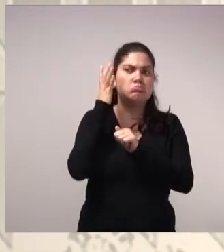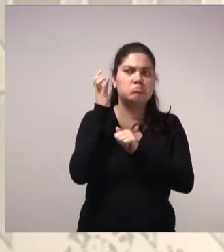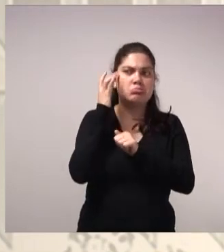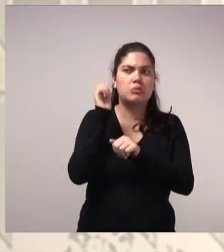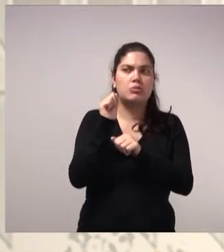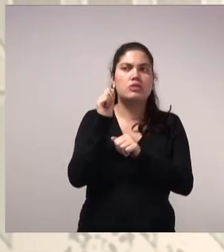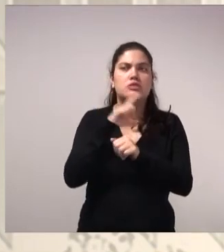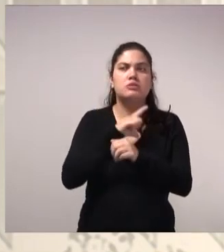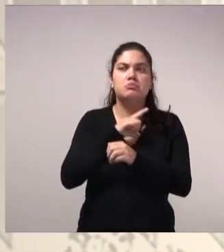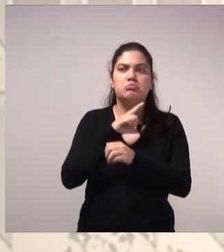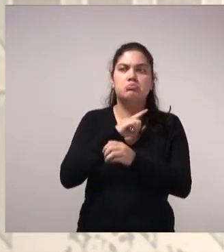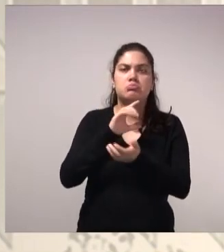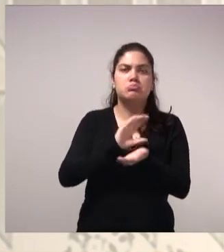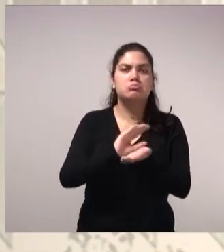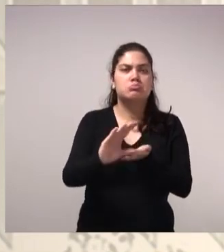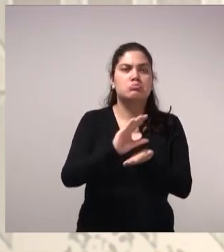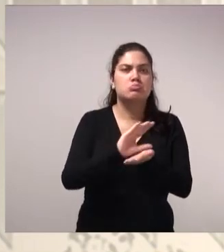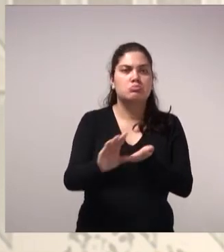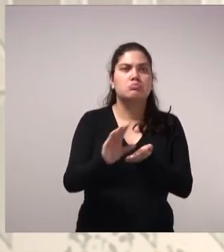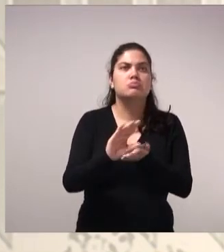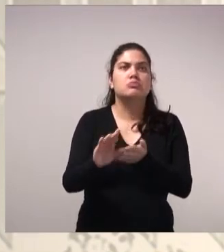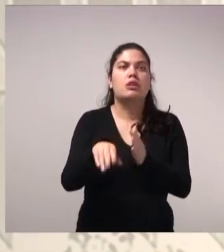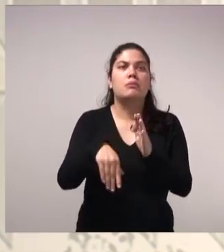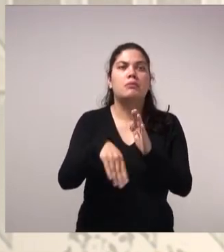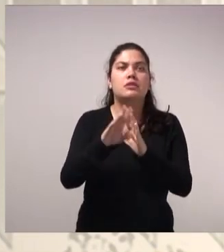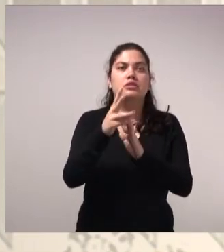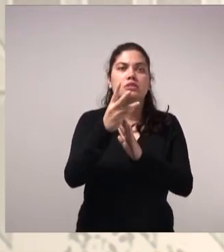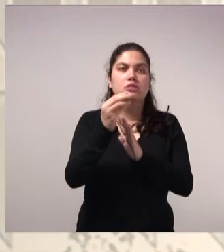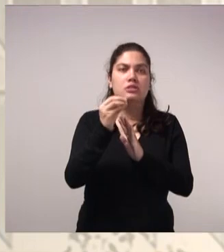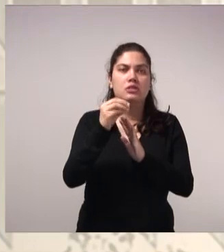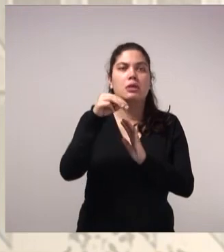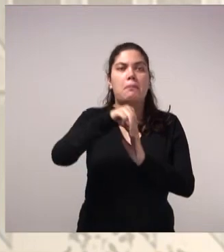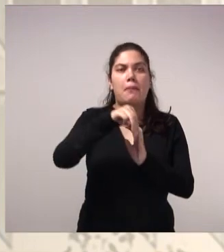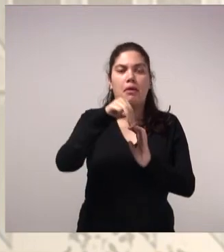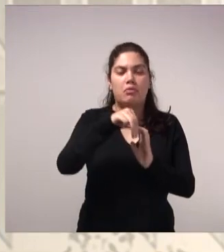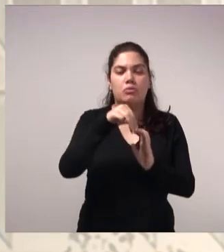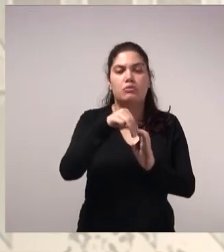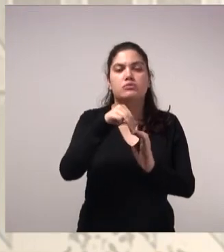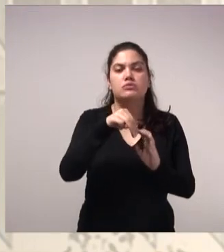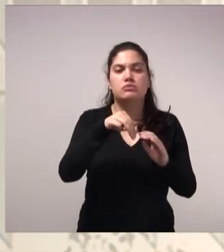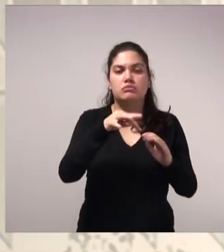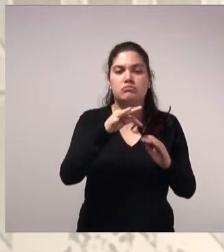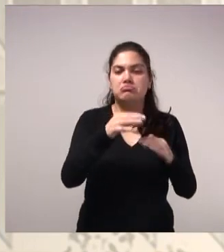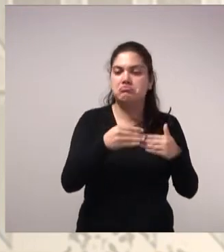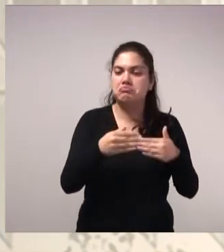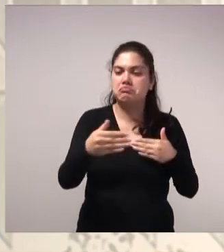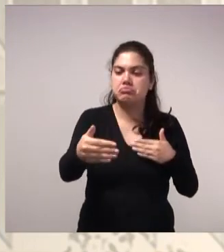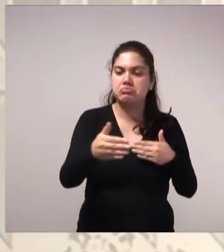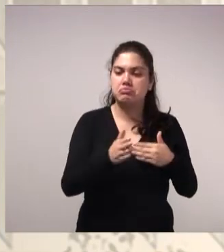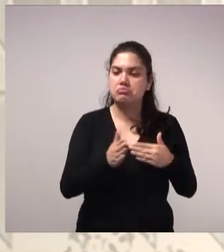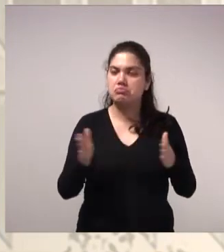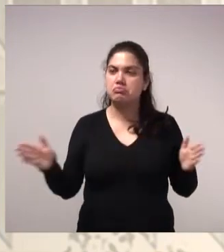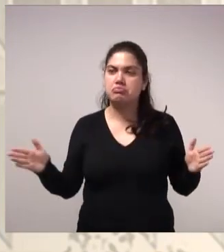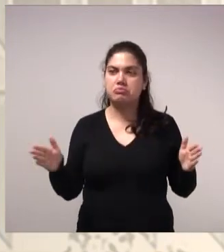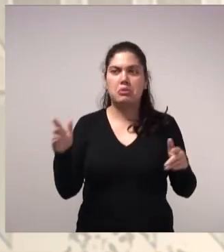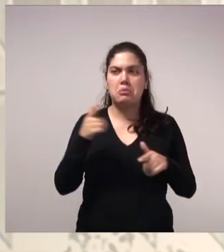investimento de um reservatório de até 30 metros cúbicos, sem problema. Até.